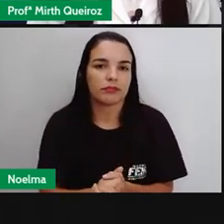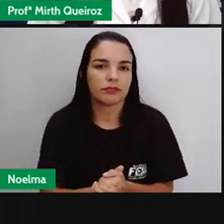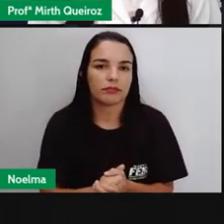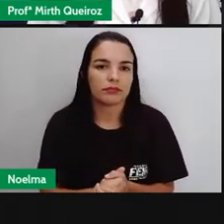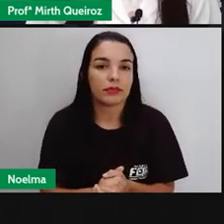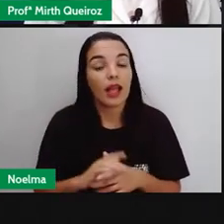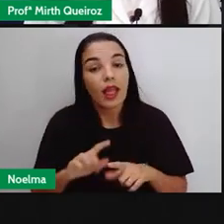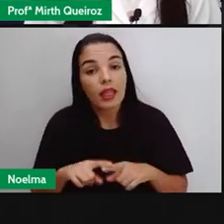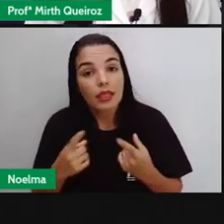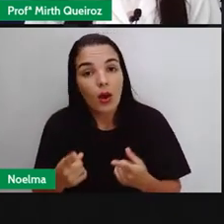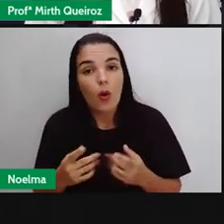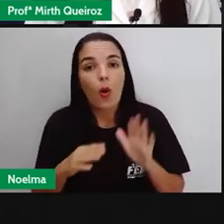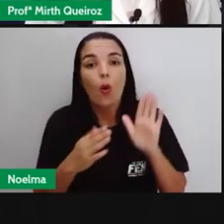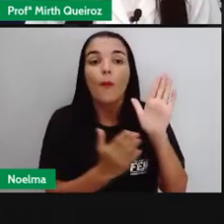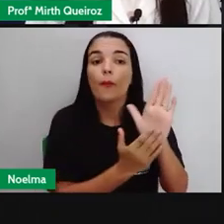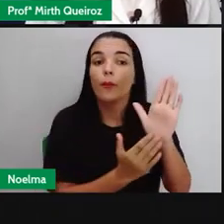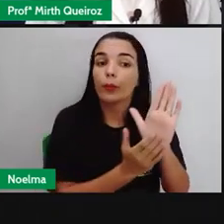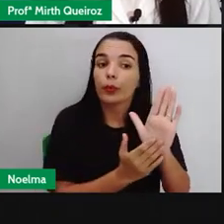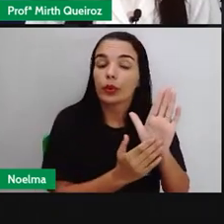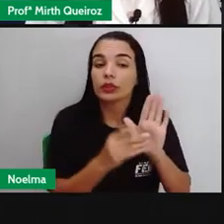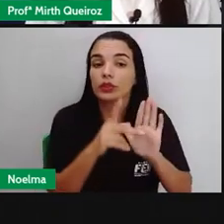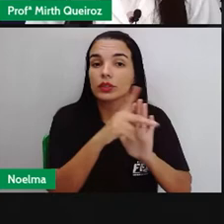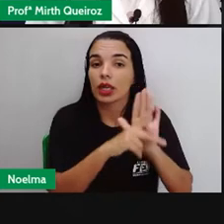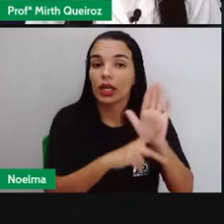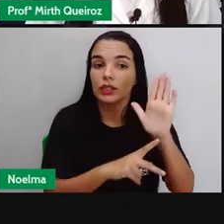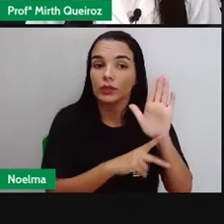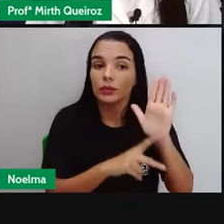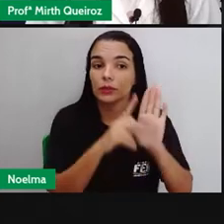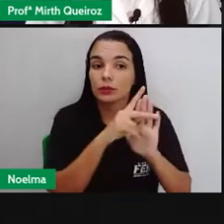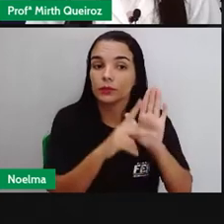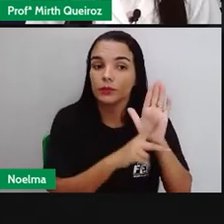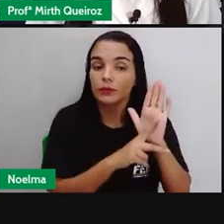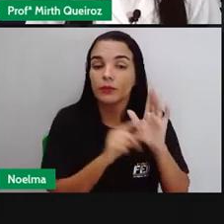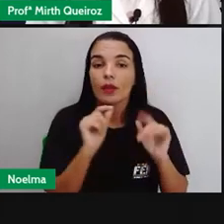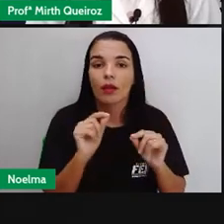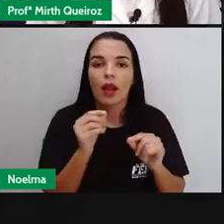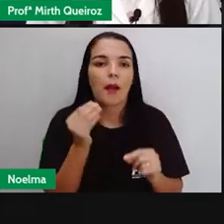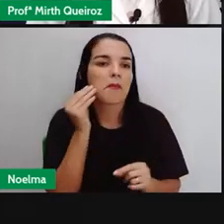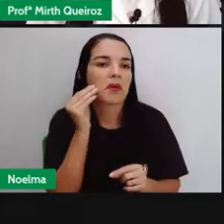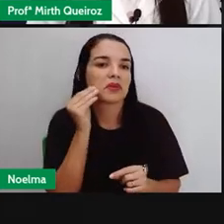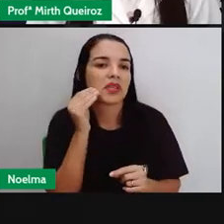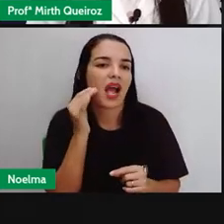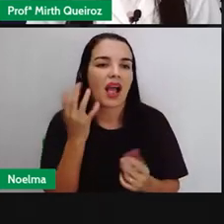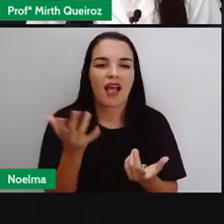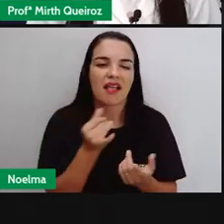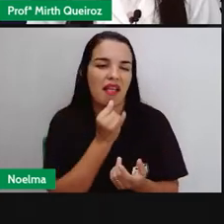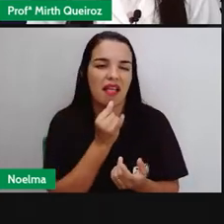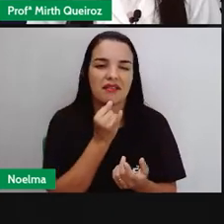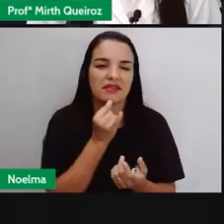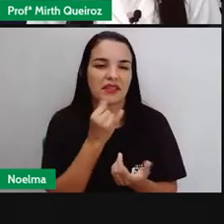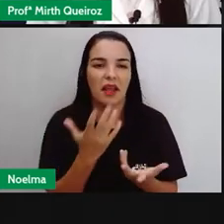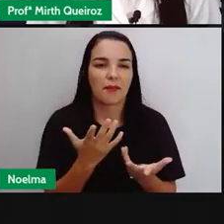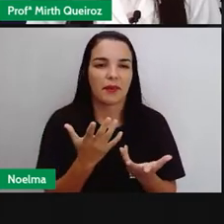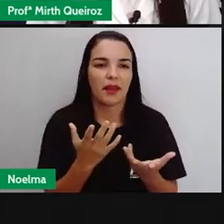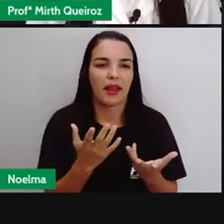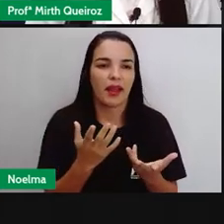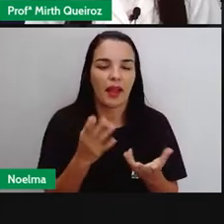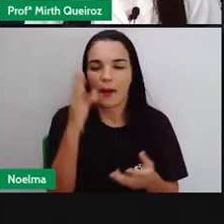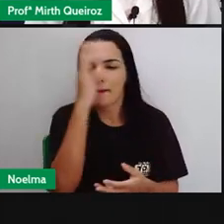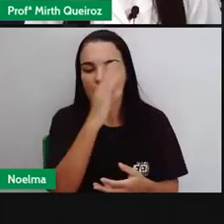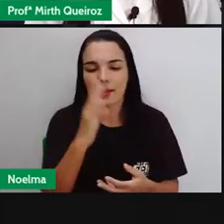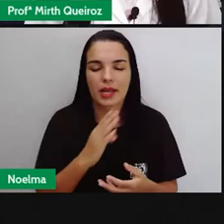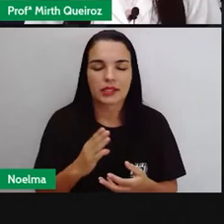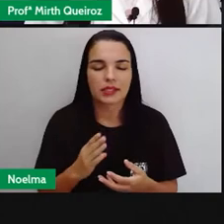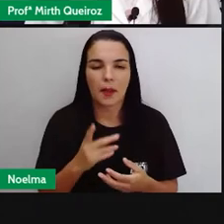Assim sendo, esse projeto ambicionava fazer do Brasil um modelo de civilização parecida com os países europeus,